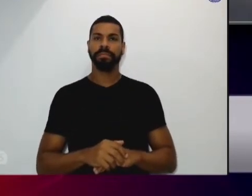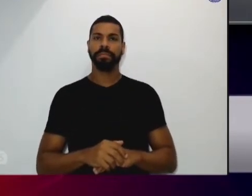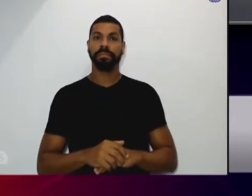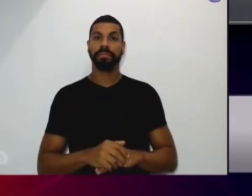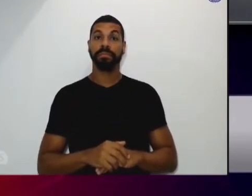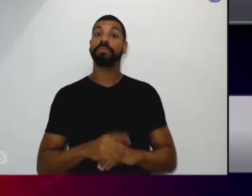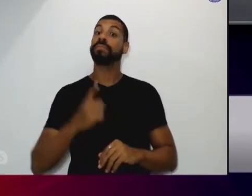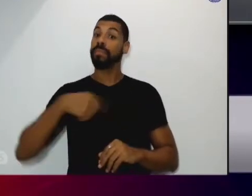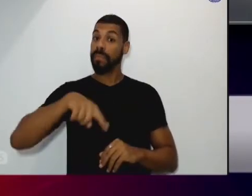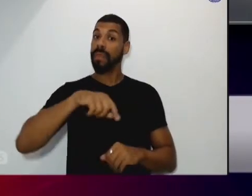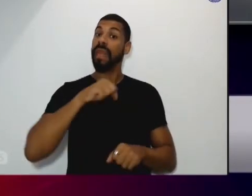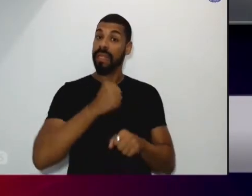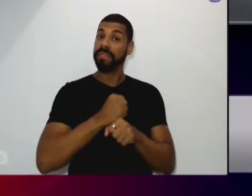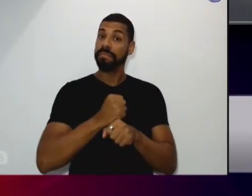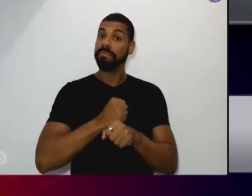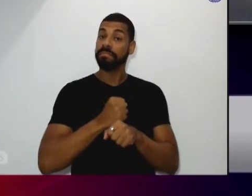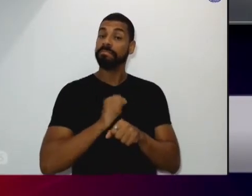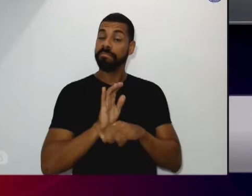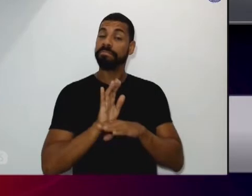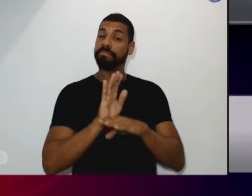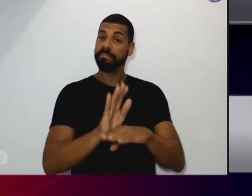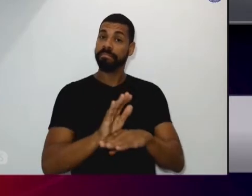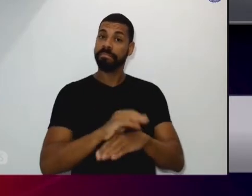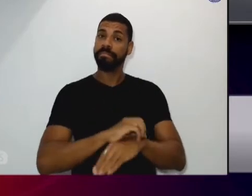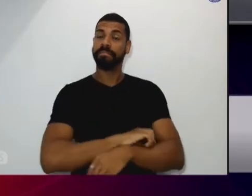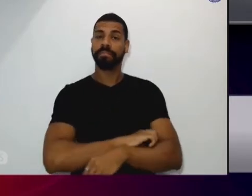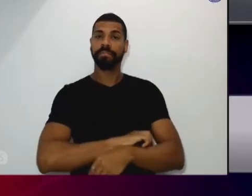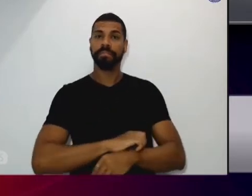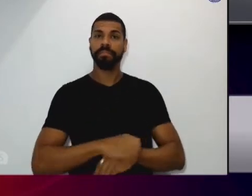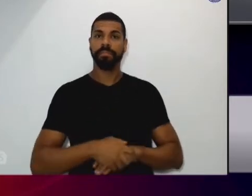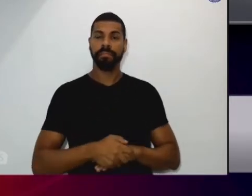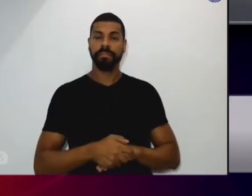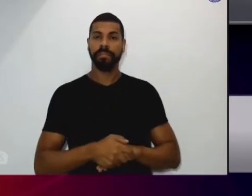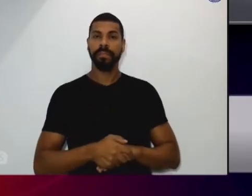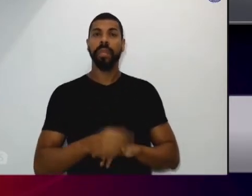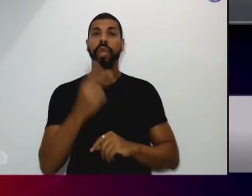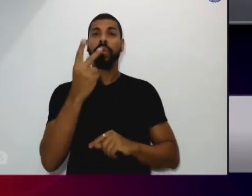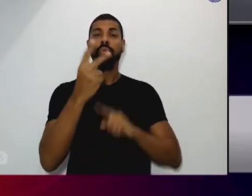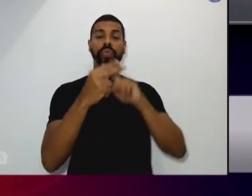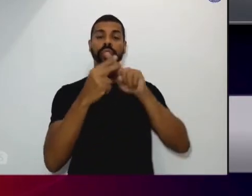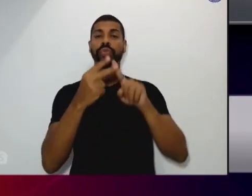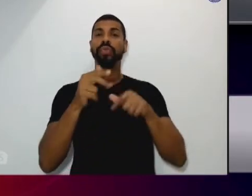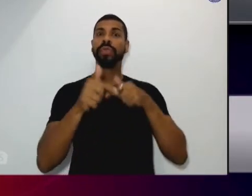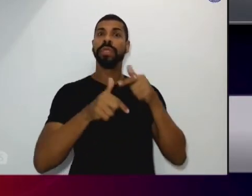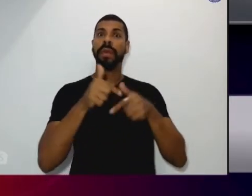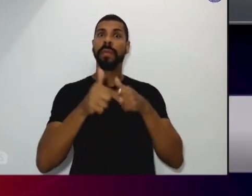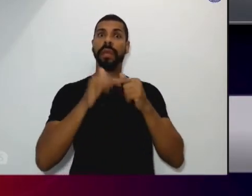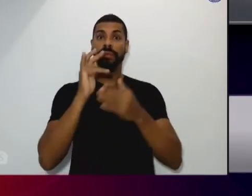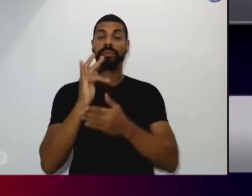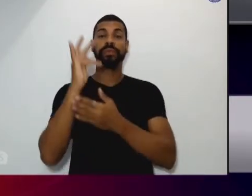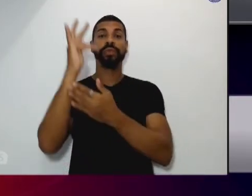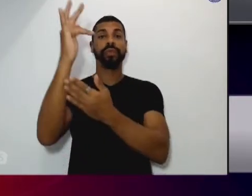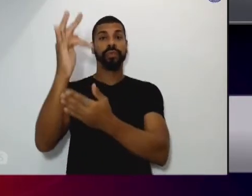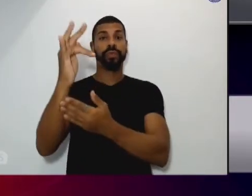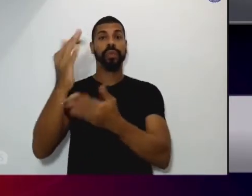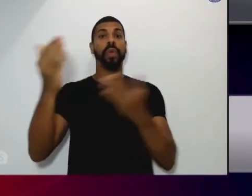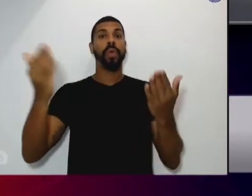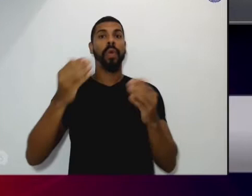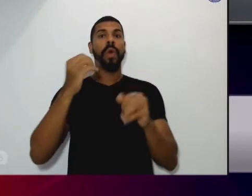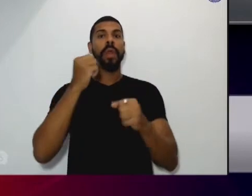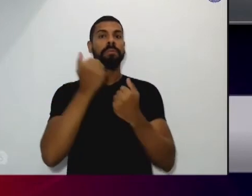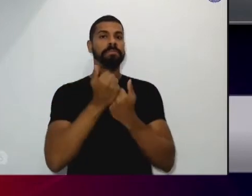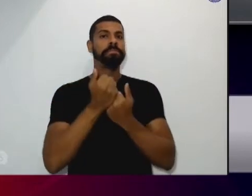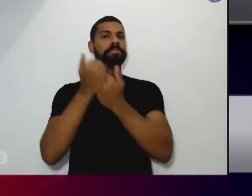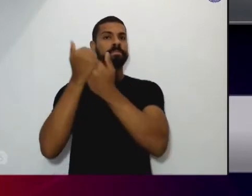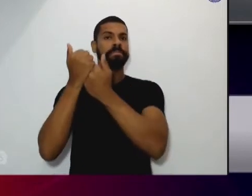ano uma parceria falando agora de ações duas ações futuras nós teremos uma parceria agora com a